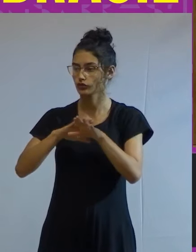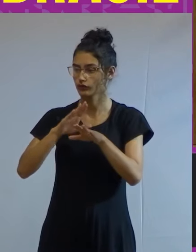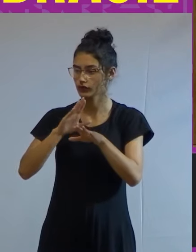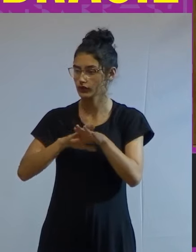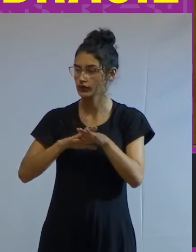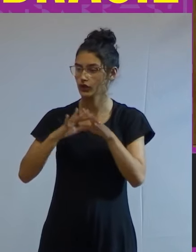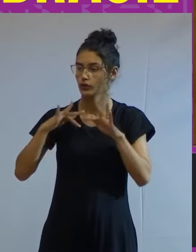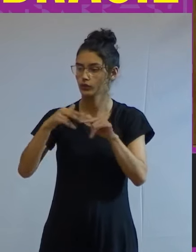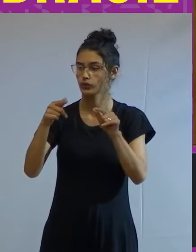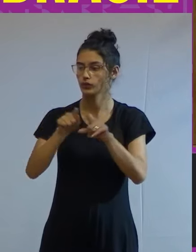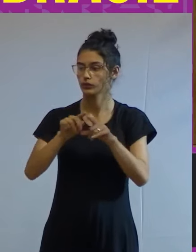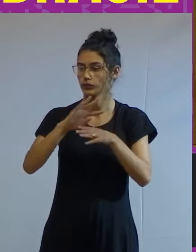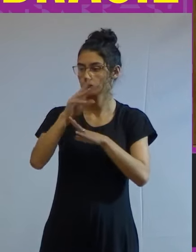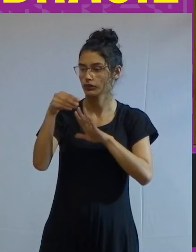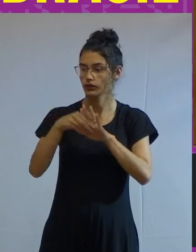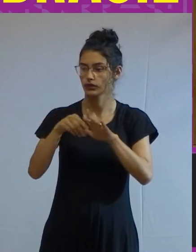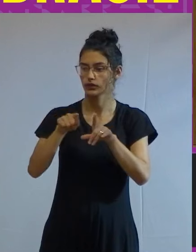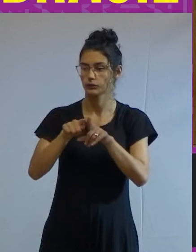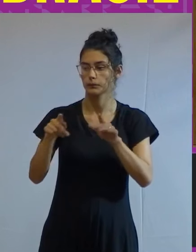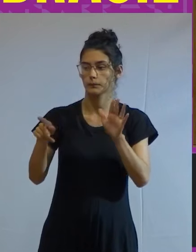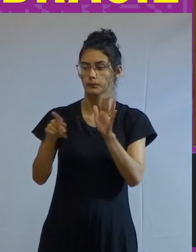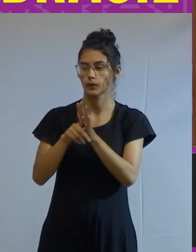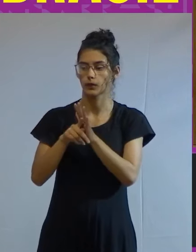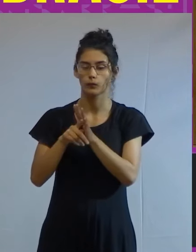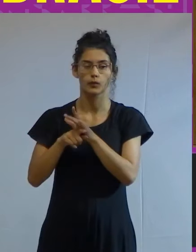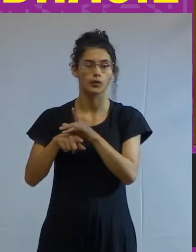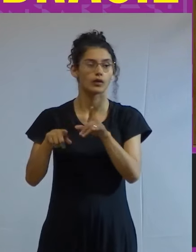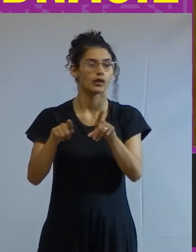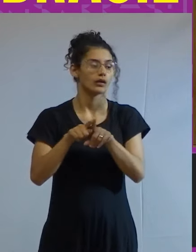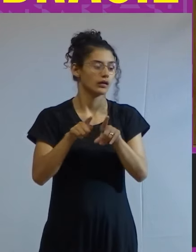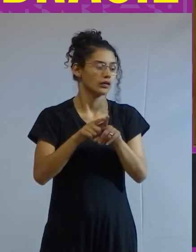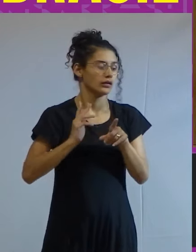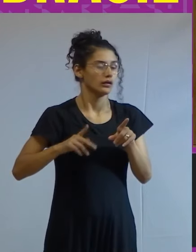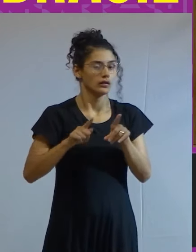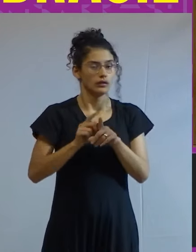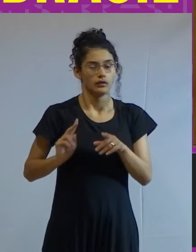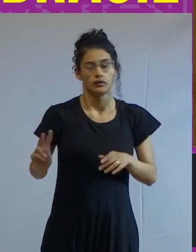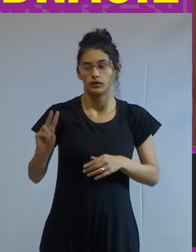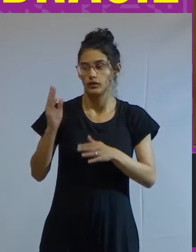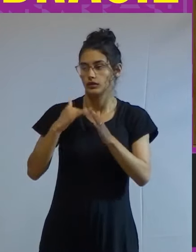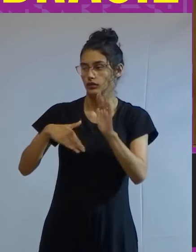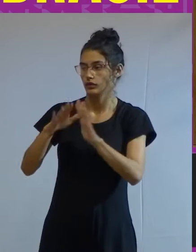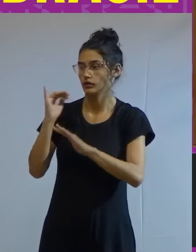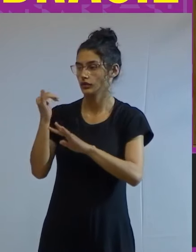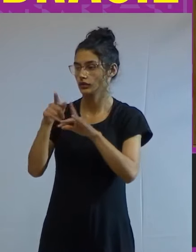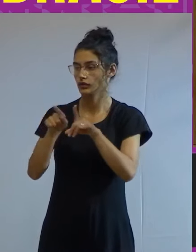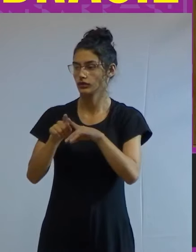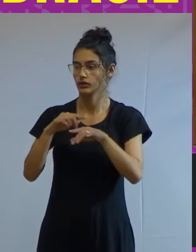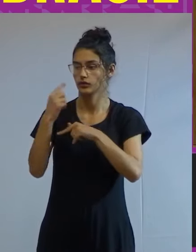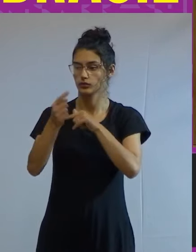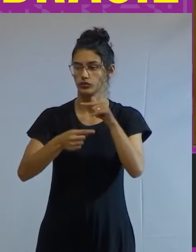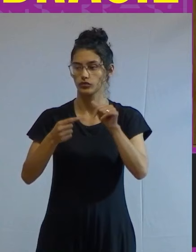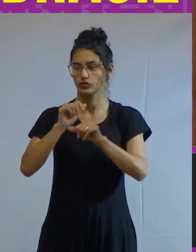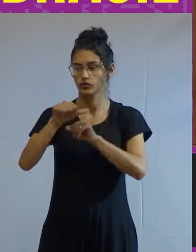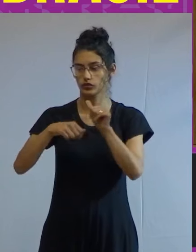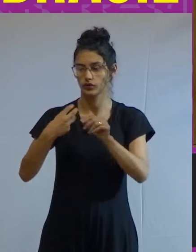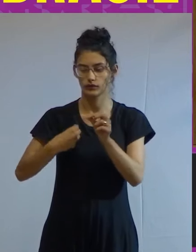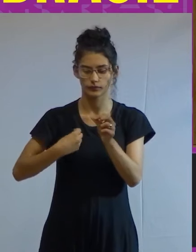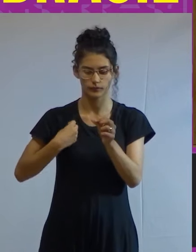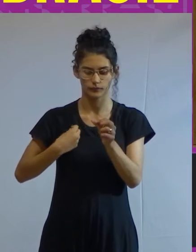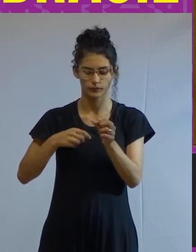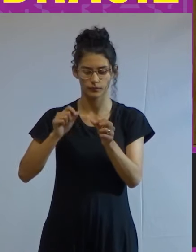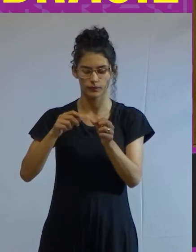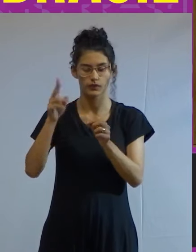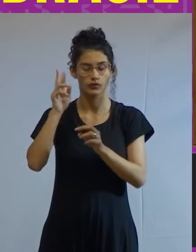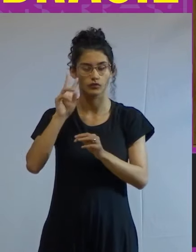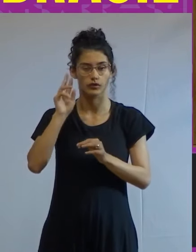sobretudo com a introdução da maquinaria e com a ascensão da mais-valia relativa a fim de que ela se torne real o